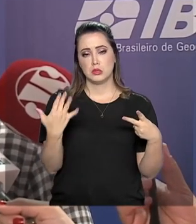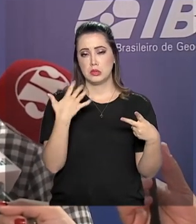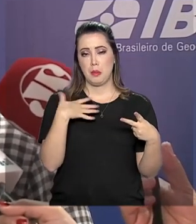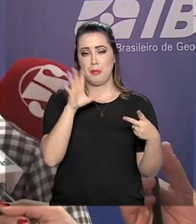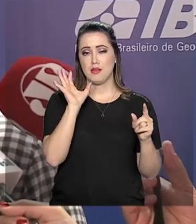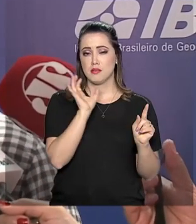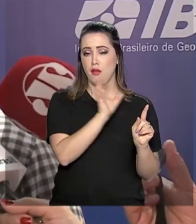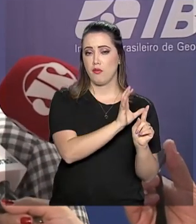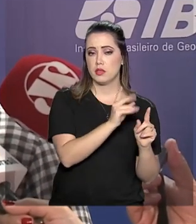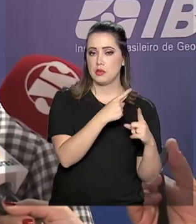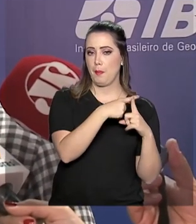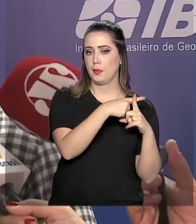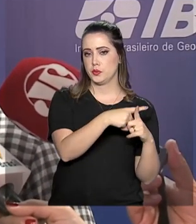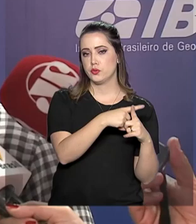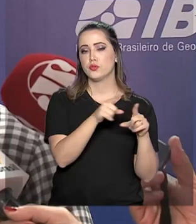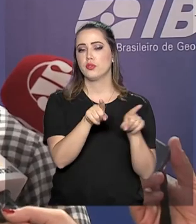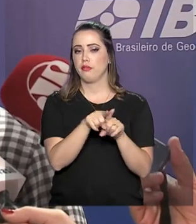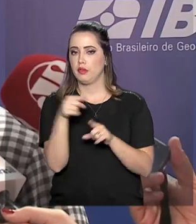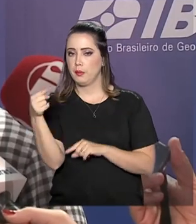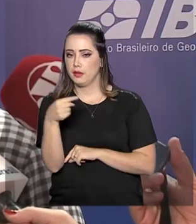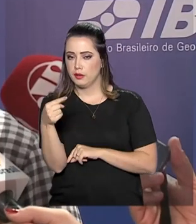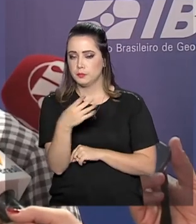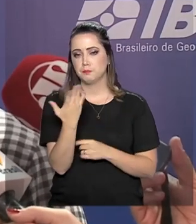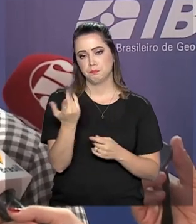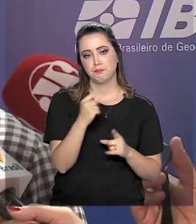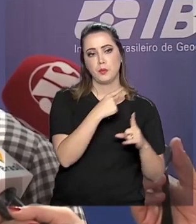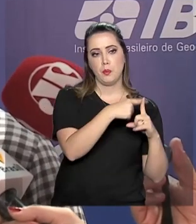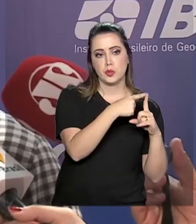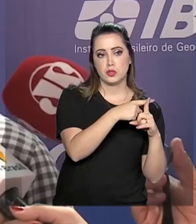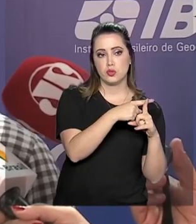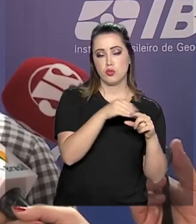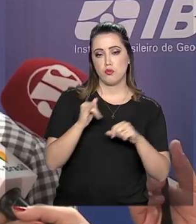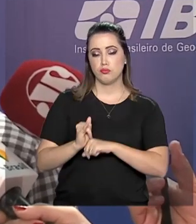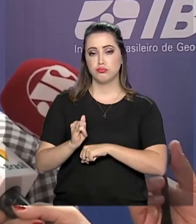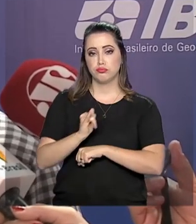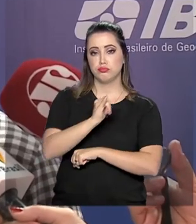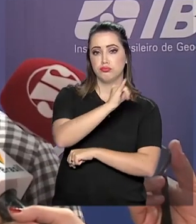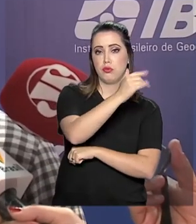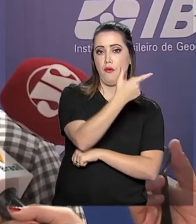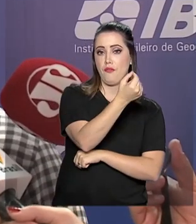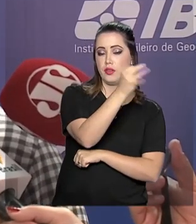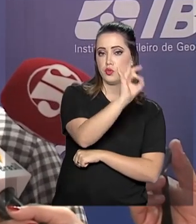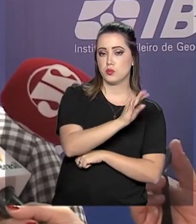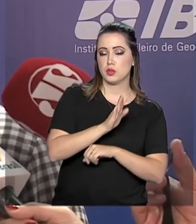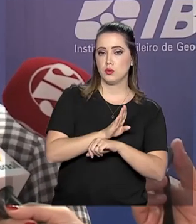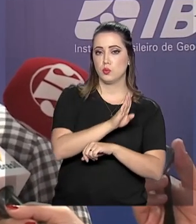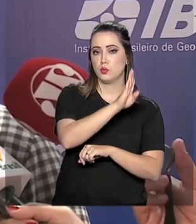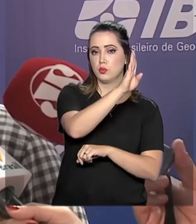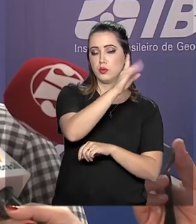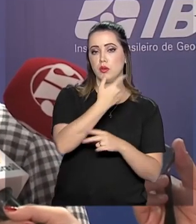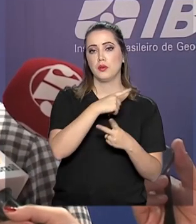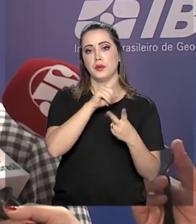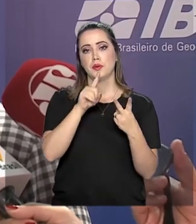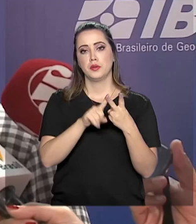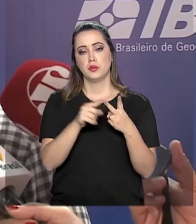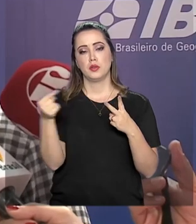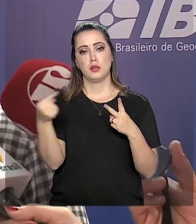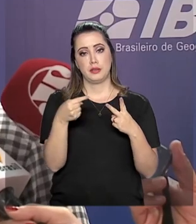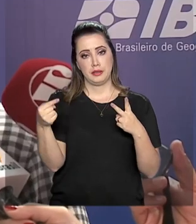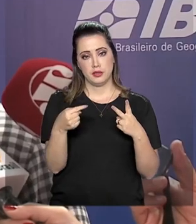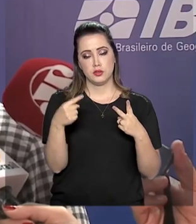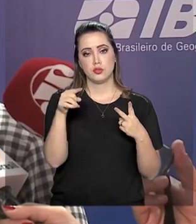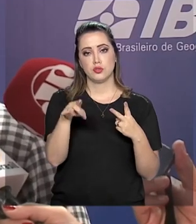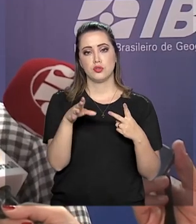influenciaram positiva e negativamente. No lado positivo, a passagem aérea, que subiu quase 20%, e no lado negativo, a gasolina,